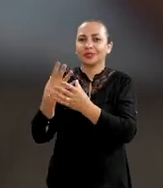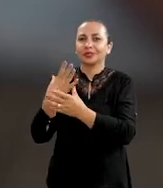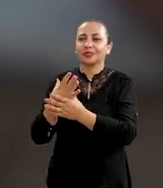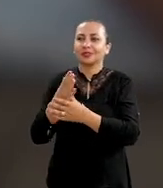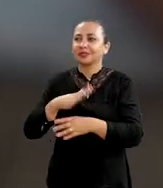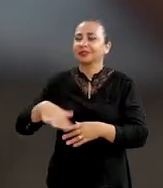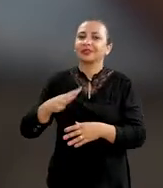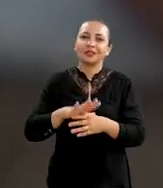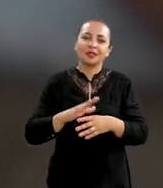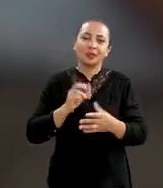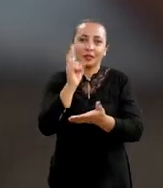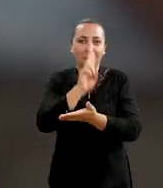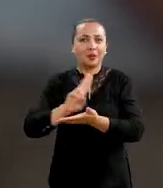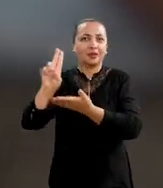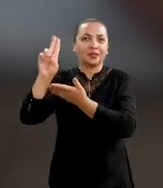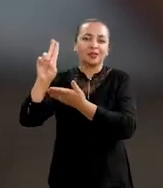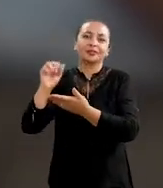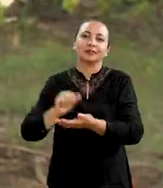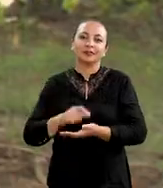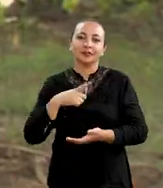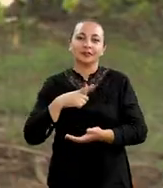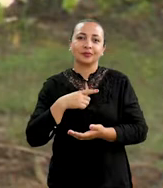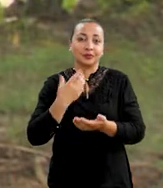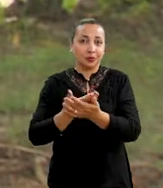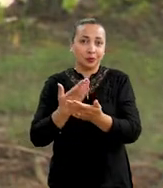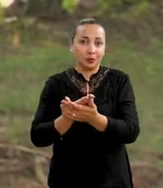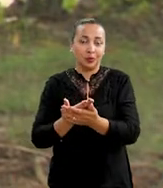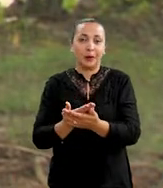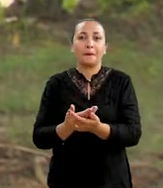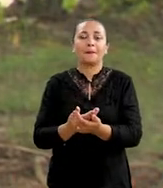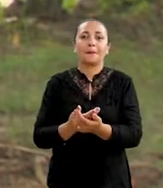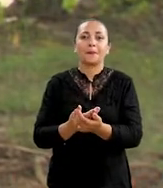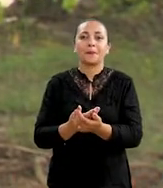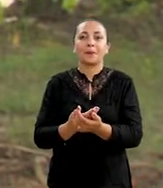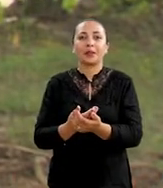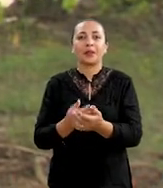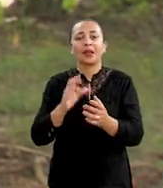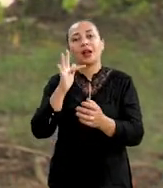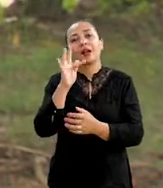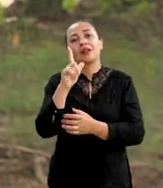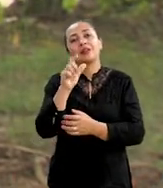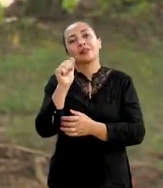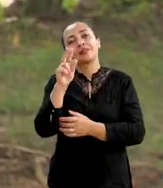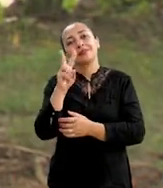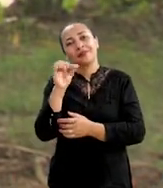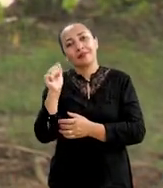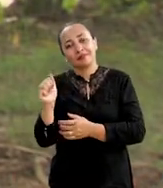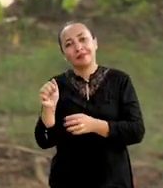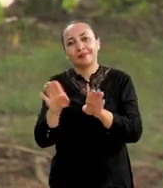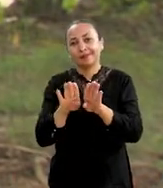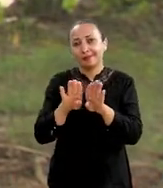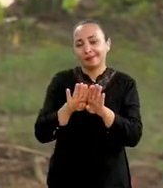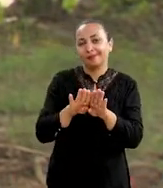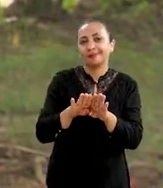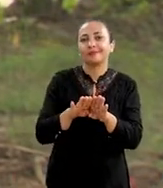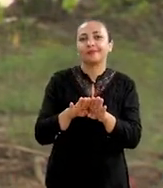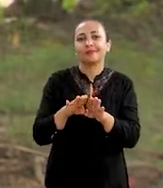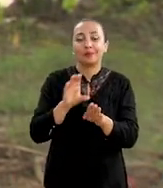inclusive no ambiente acadêmico. Tem o estudo da Flávia Canduso,